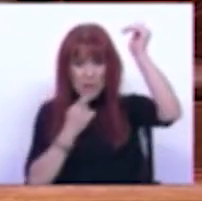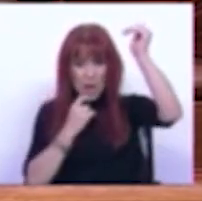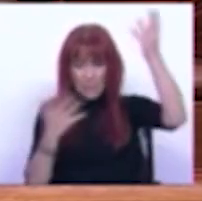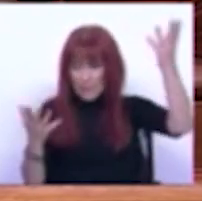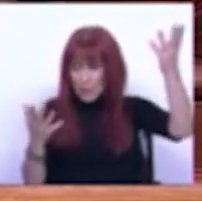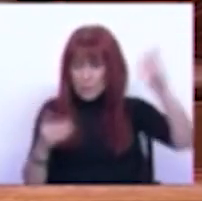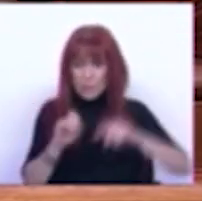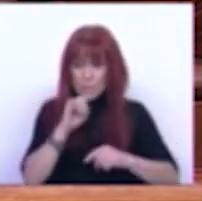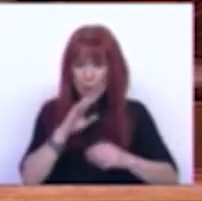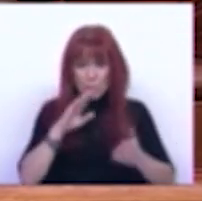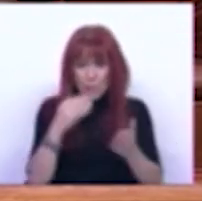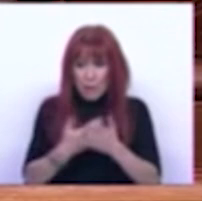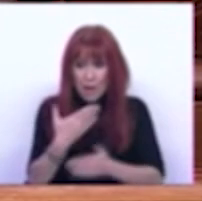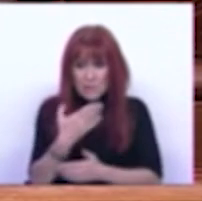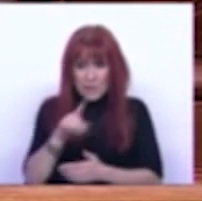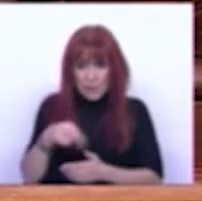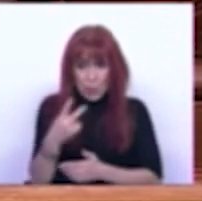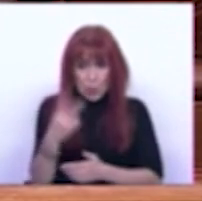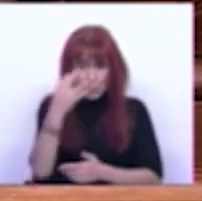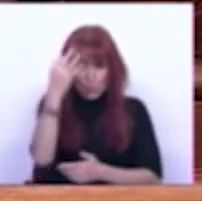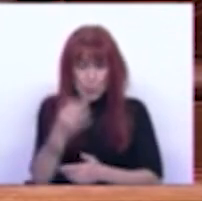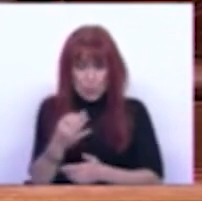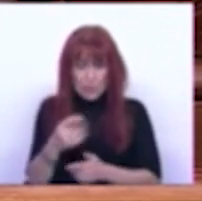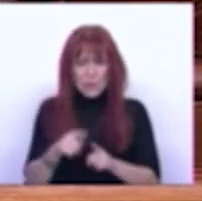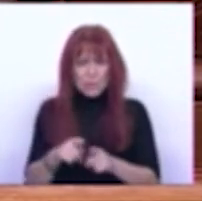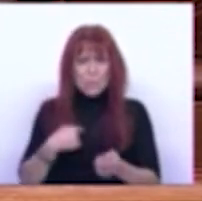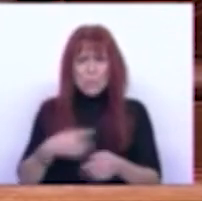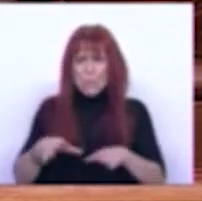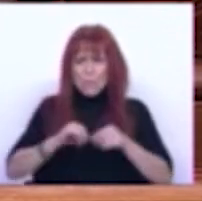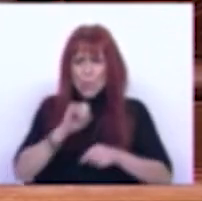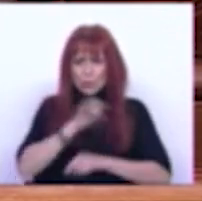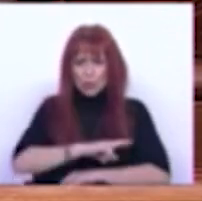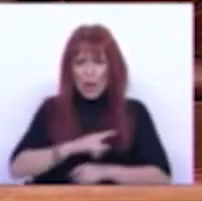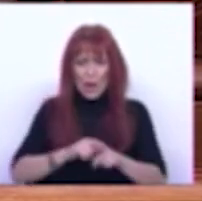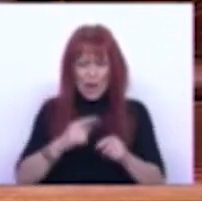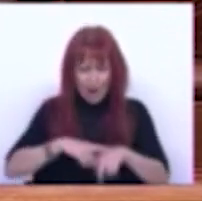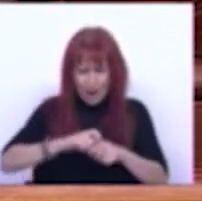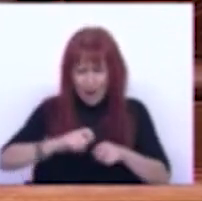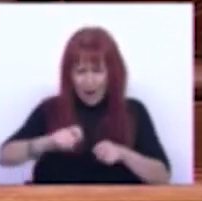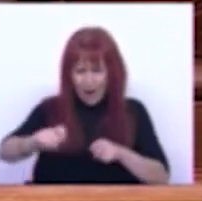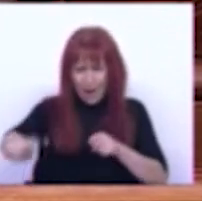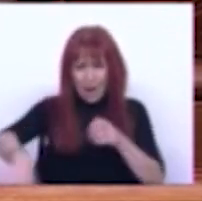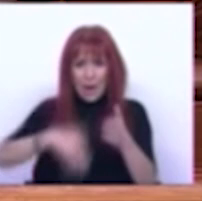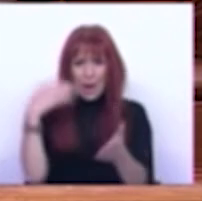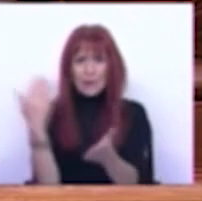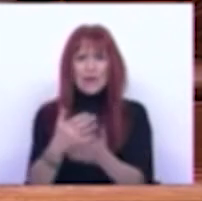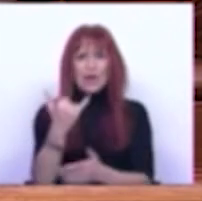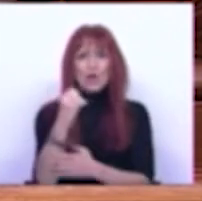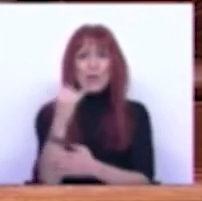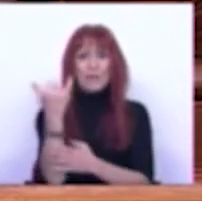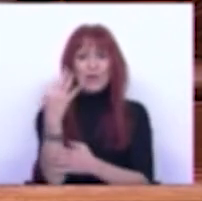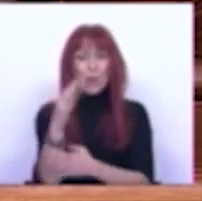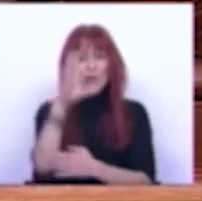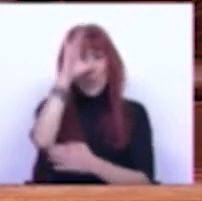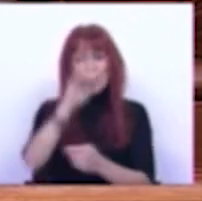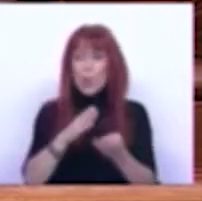poderá ter atingido 7,2% e já se admite que se prolonga até 2024 mas